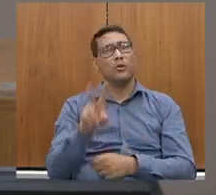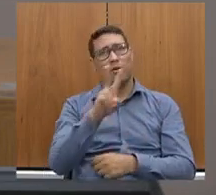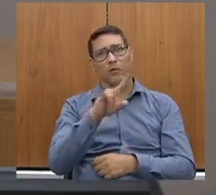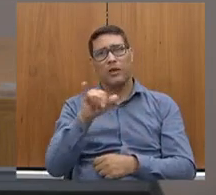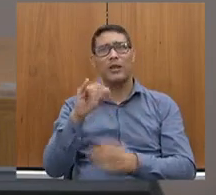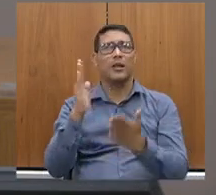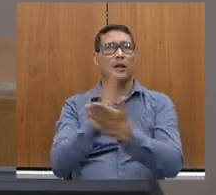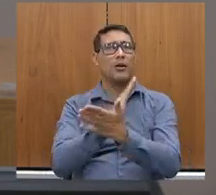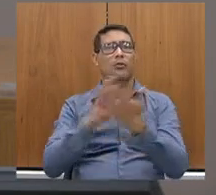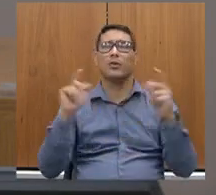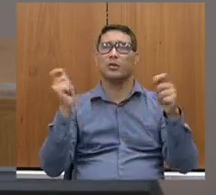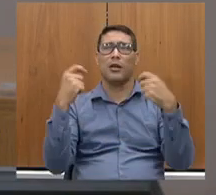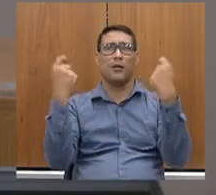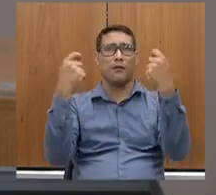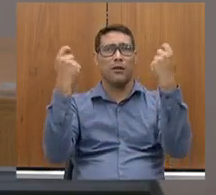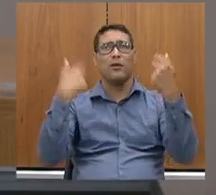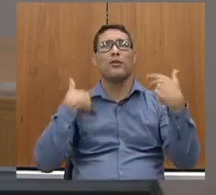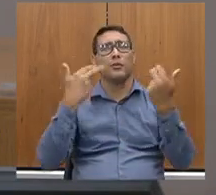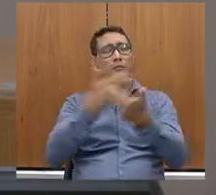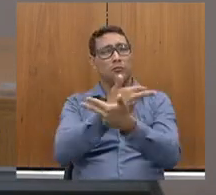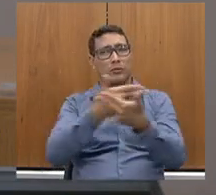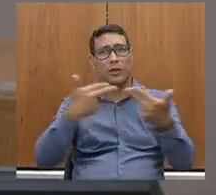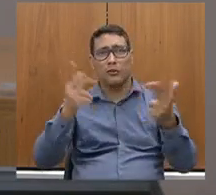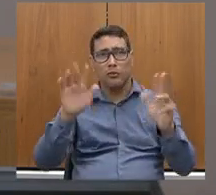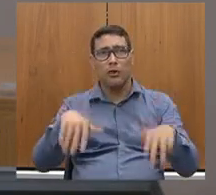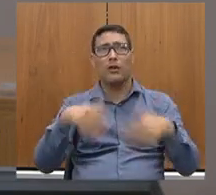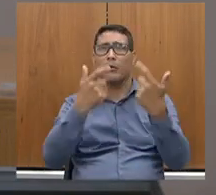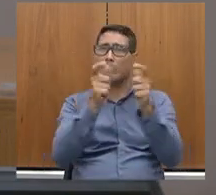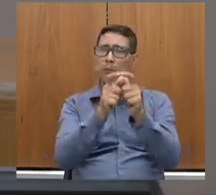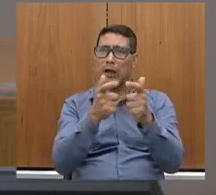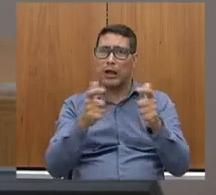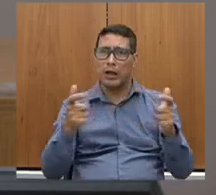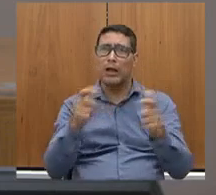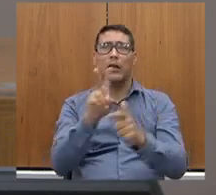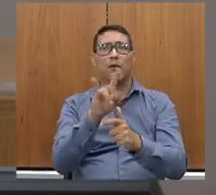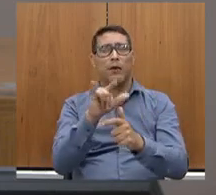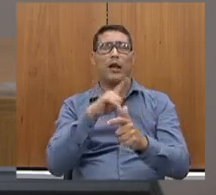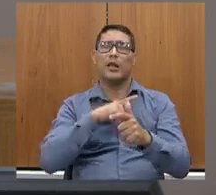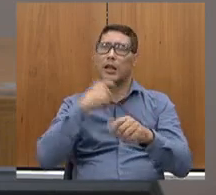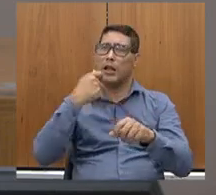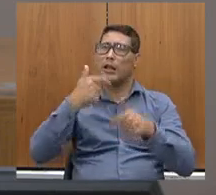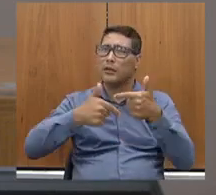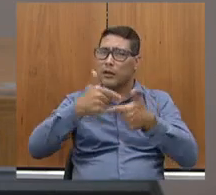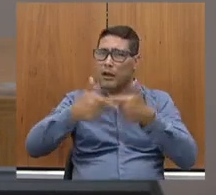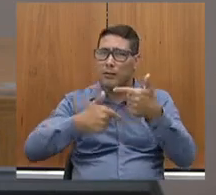eventos dessa natureza, de grande porte, que geram emprego, geram receita,